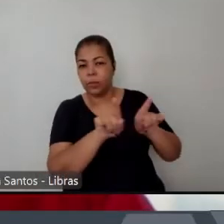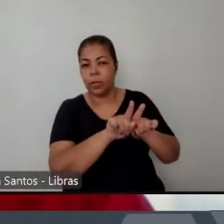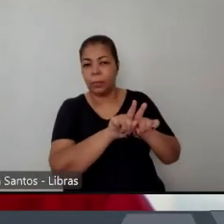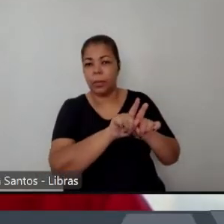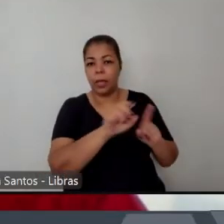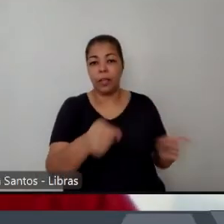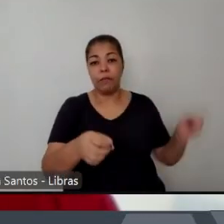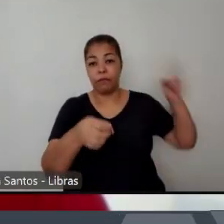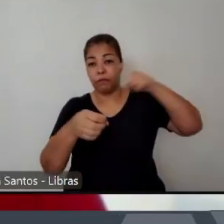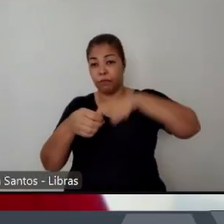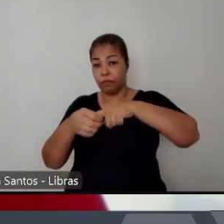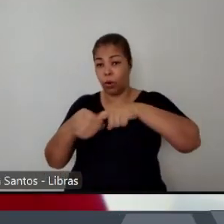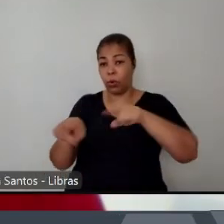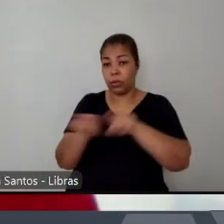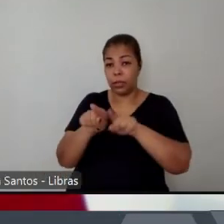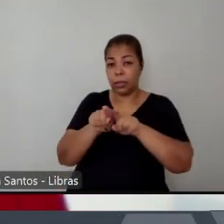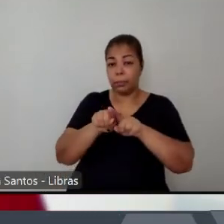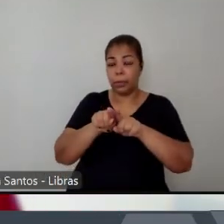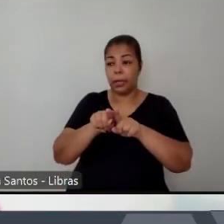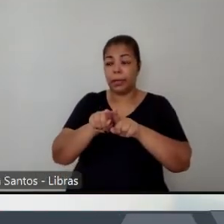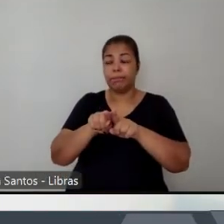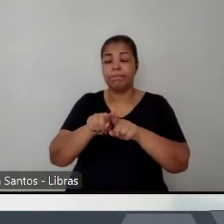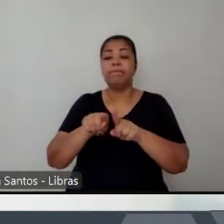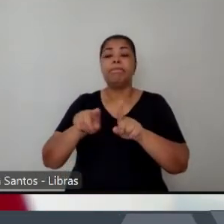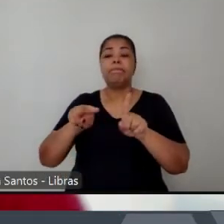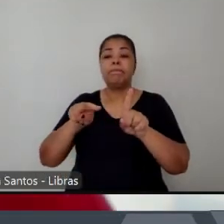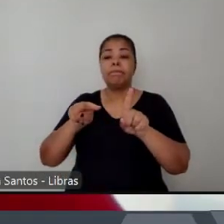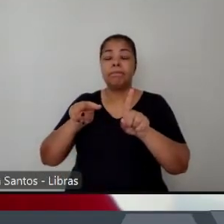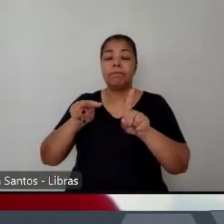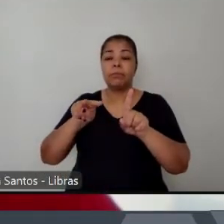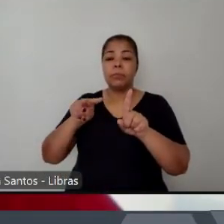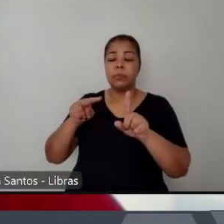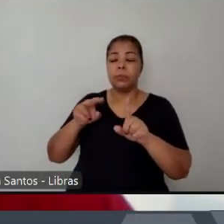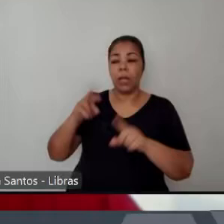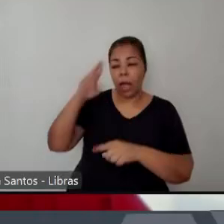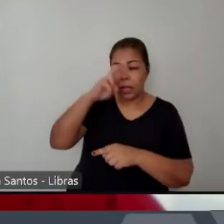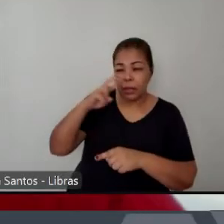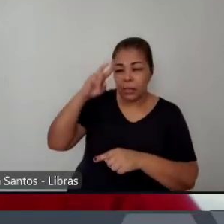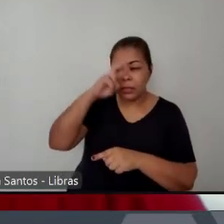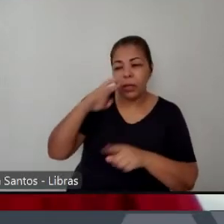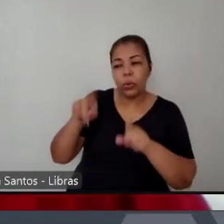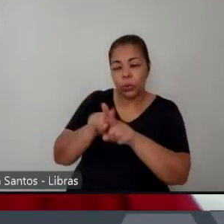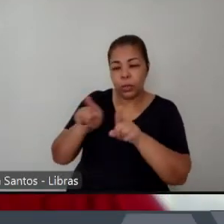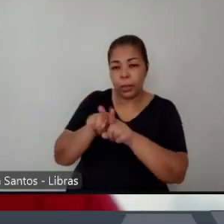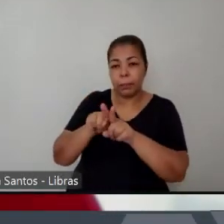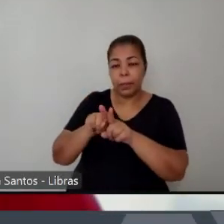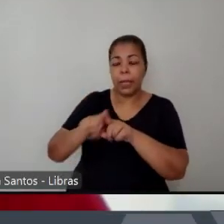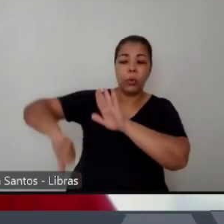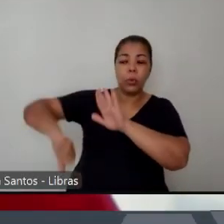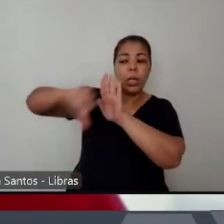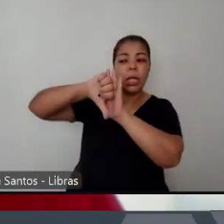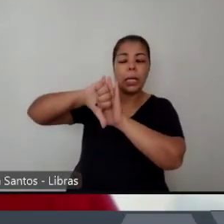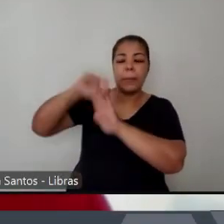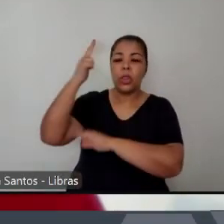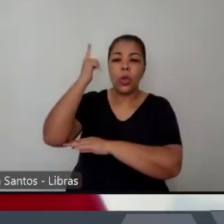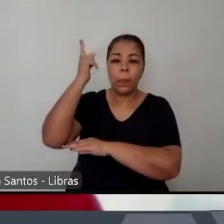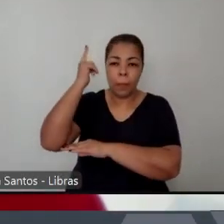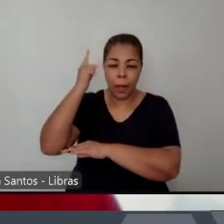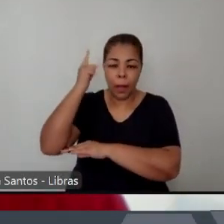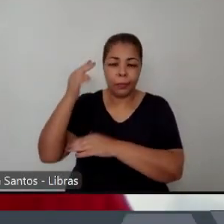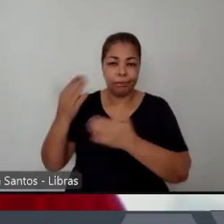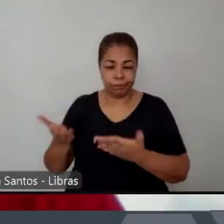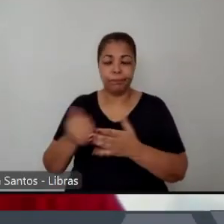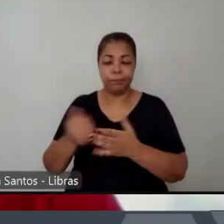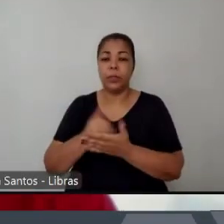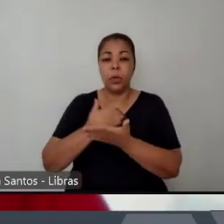ao criminoso comum. E qual vai ser a estrutura policial que vai ser formada a partir dos anos